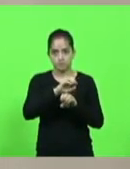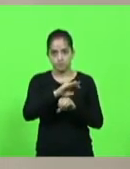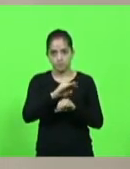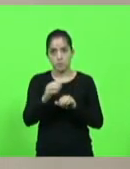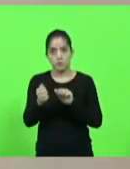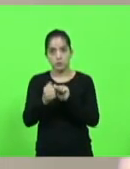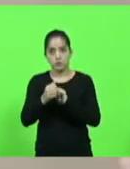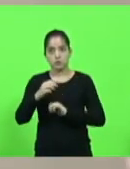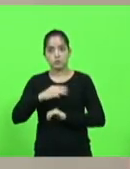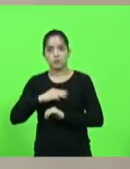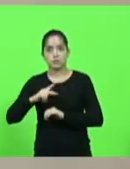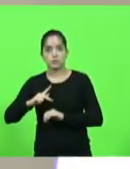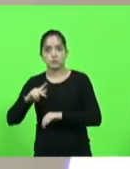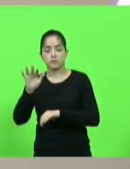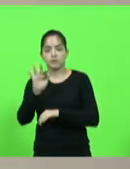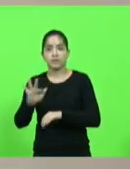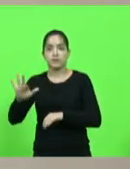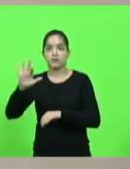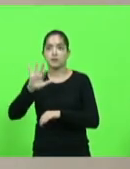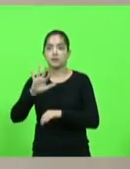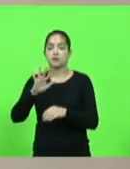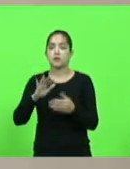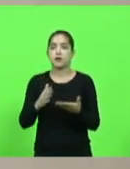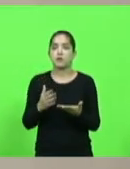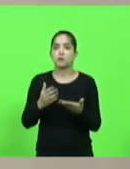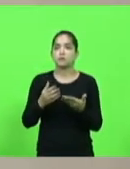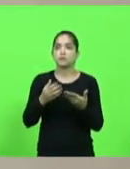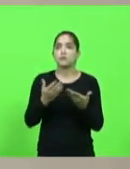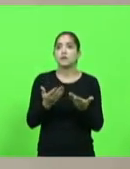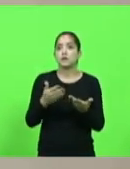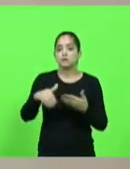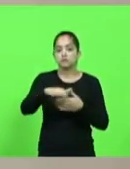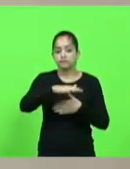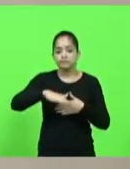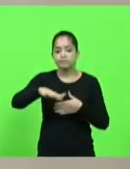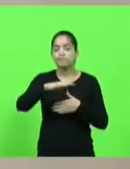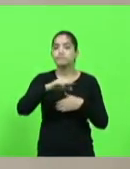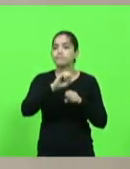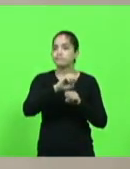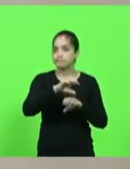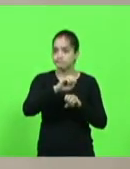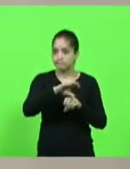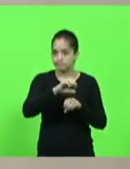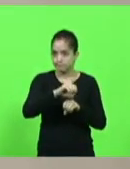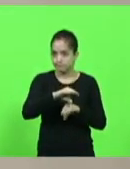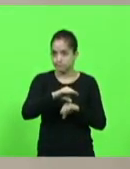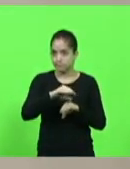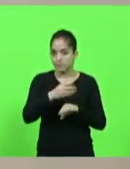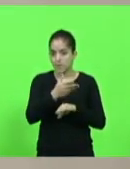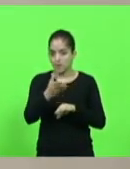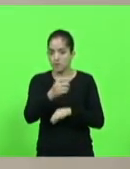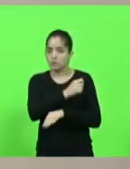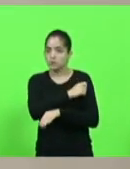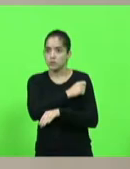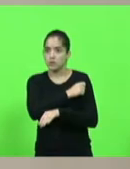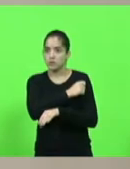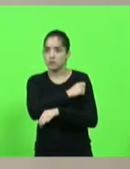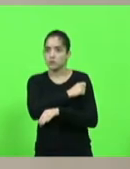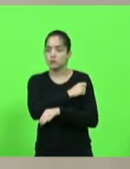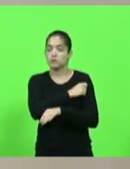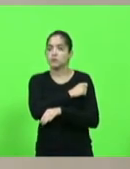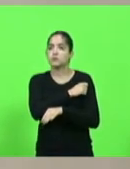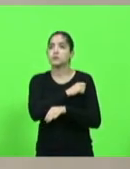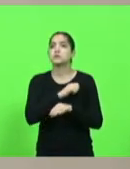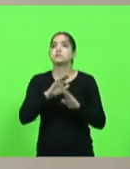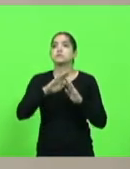Ministério Público Federal em razão das condições precárias da educação que vêm sendo ofertadas aos alunos do Colégio de Aplicação da Universidade Federal de Santa